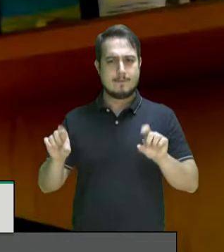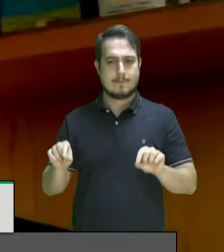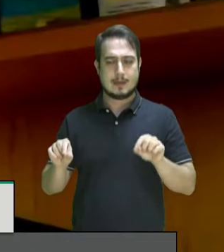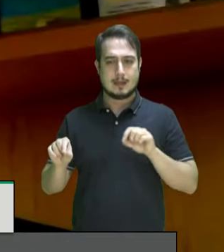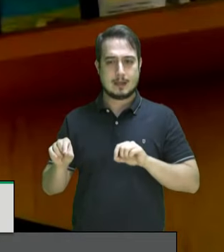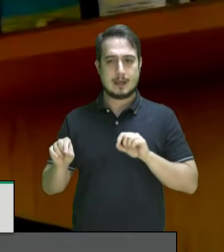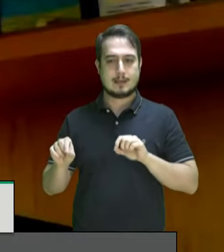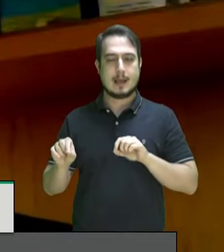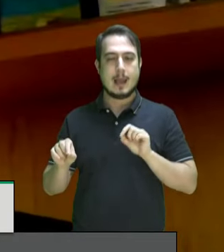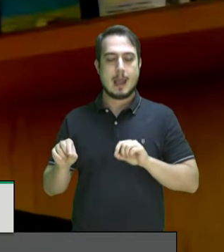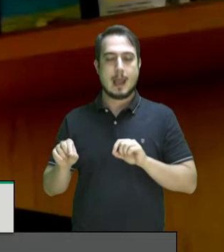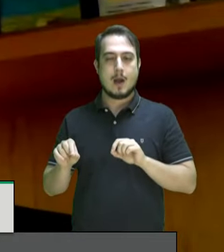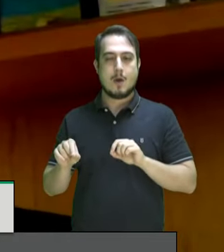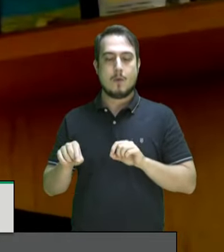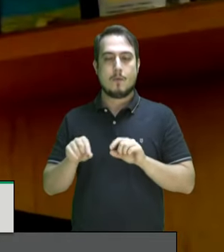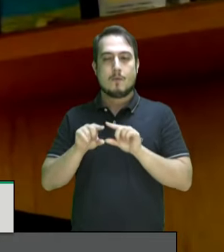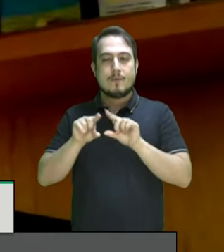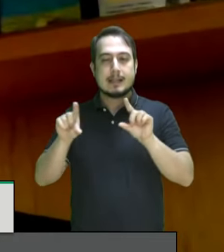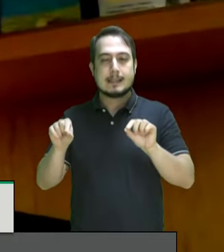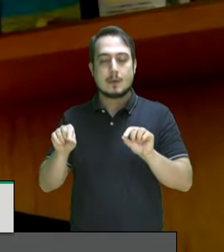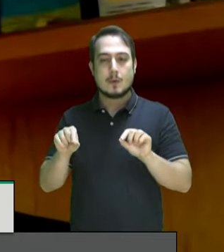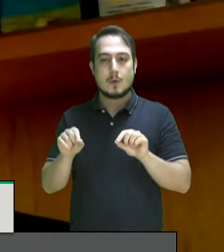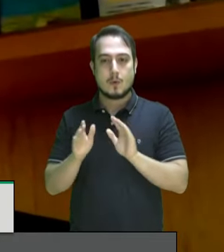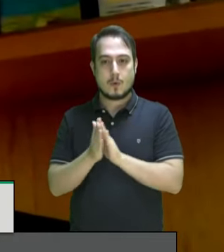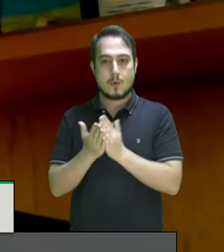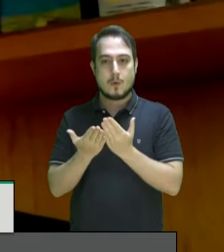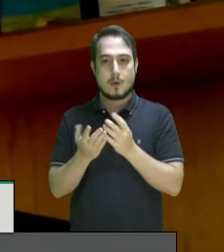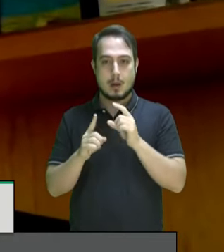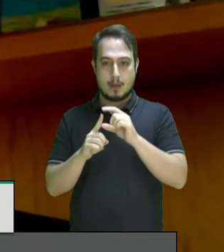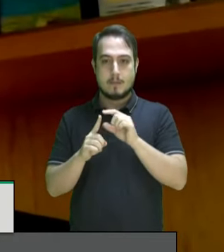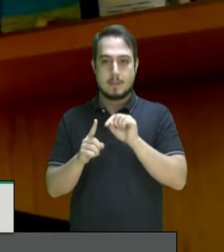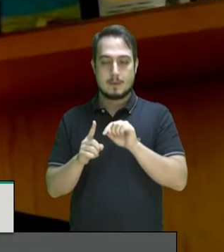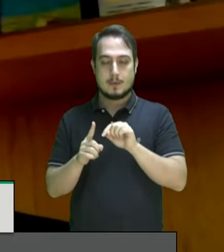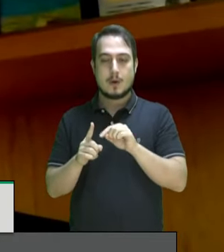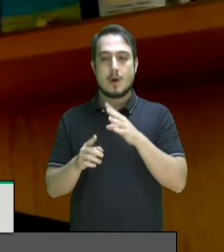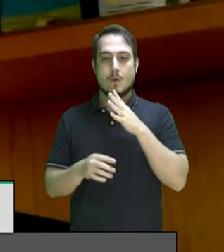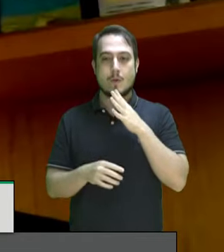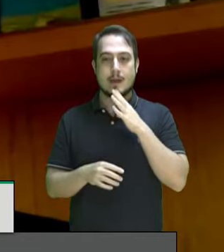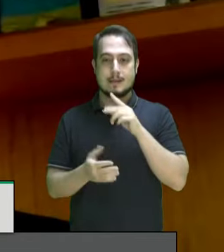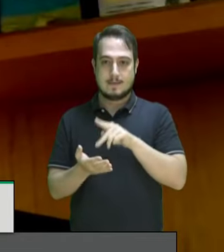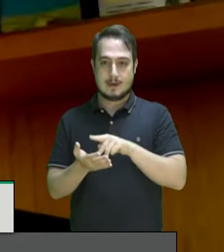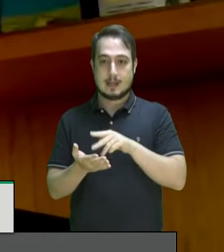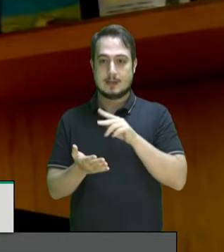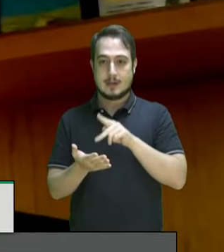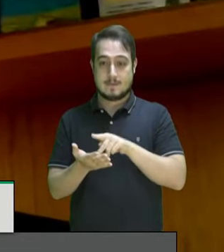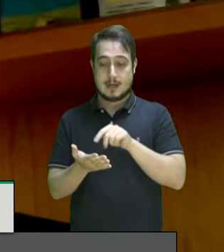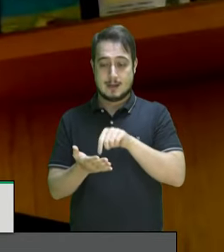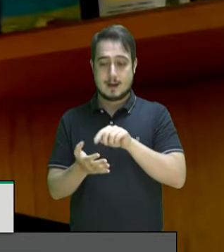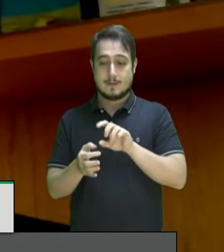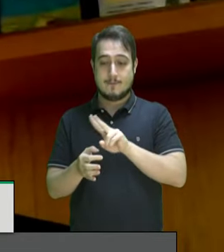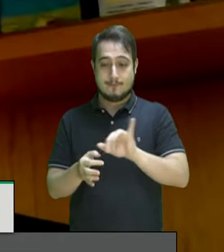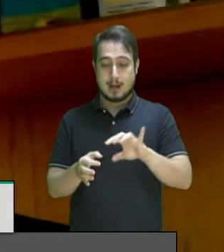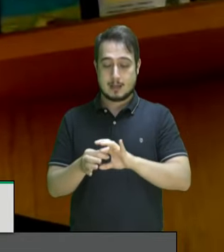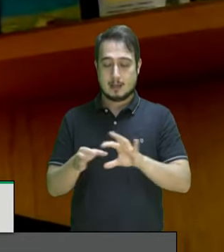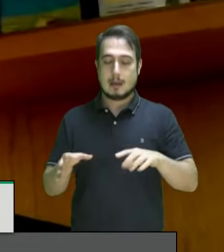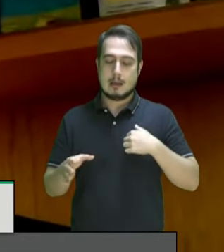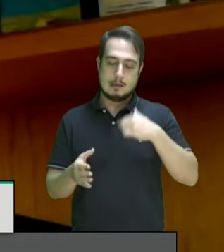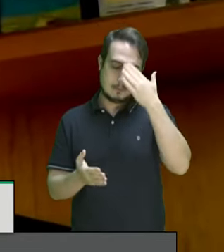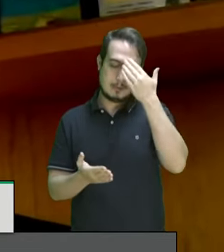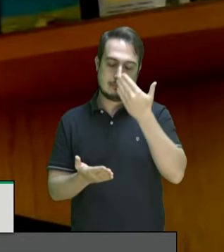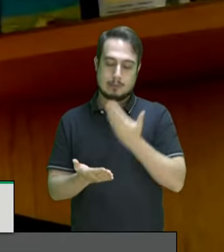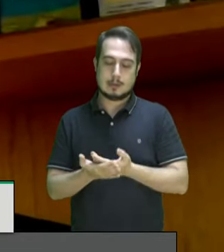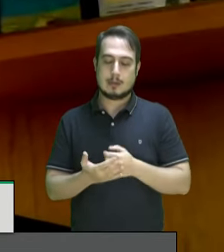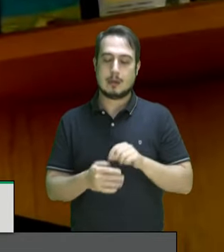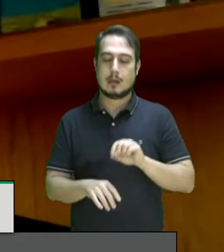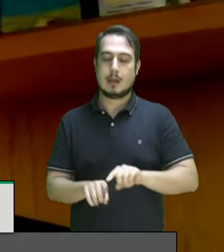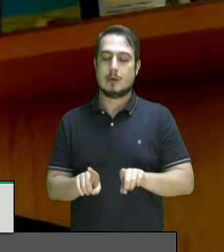versículo bíblico. Conheceis a verdade e a verdade vos libertará. Eu também sou cristão, portanto,